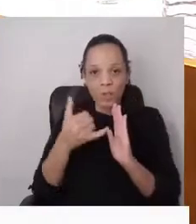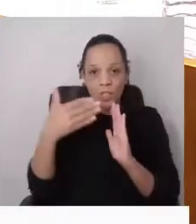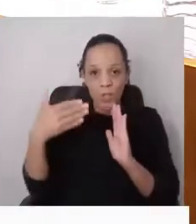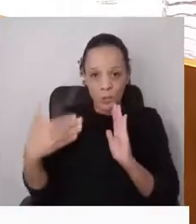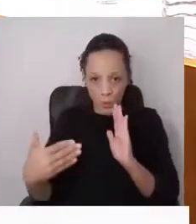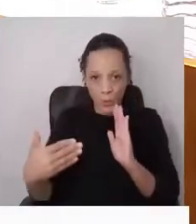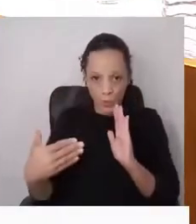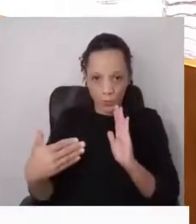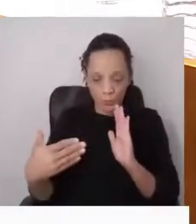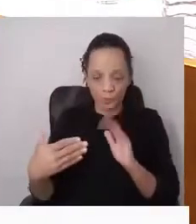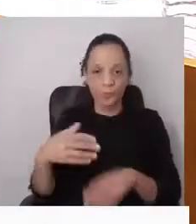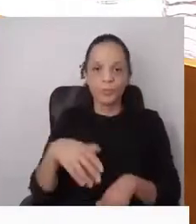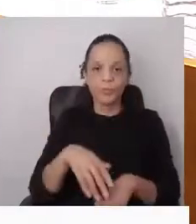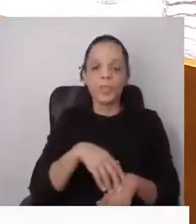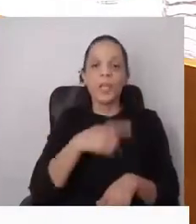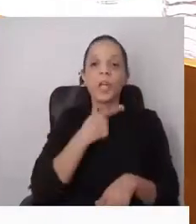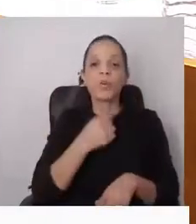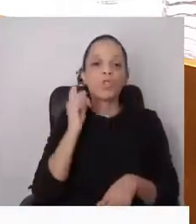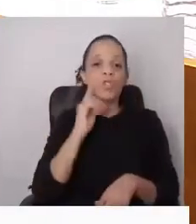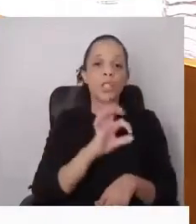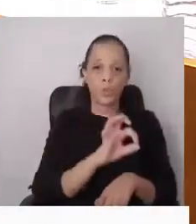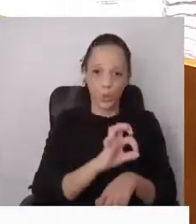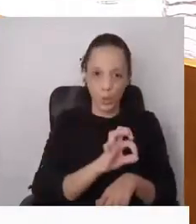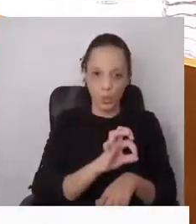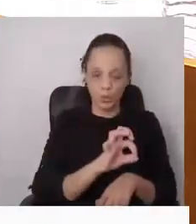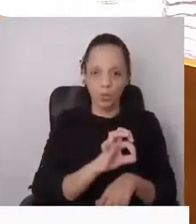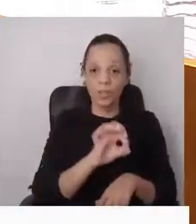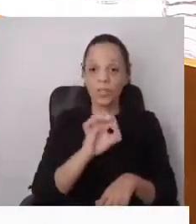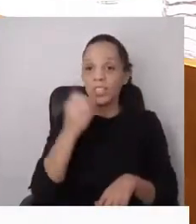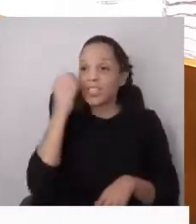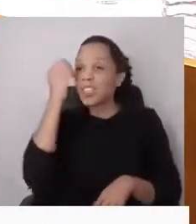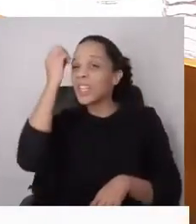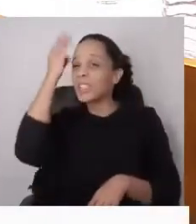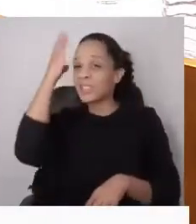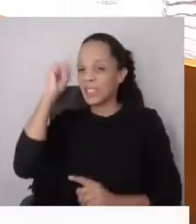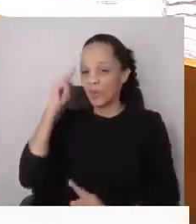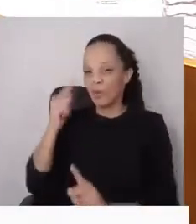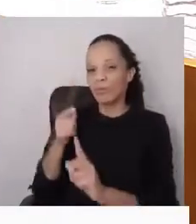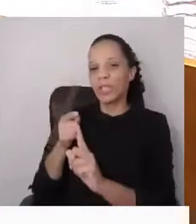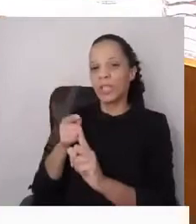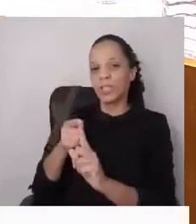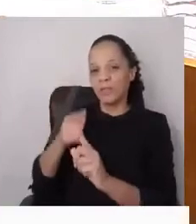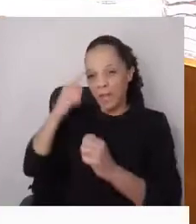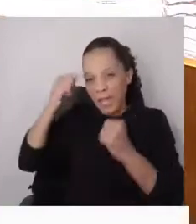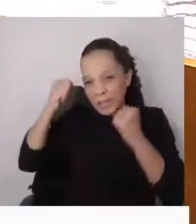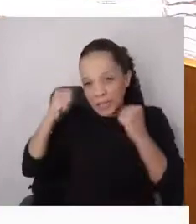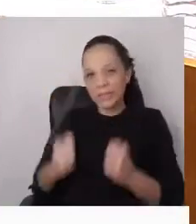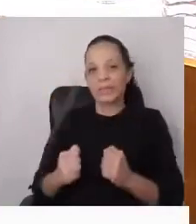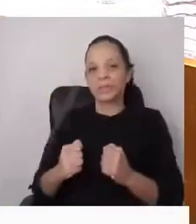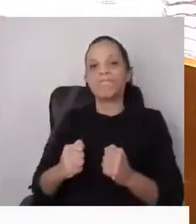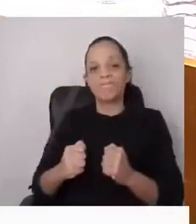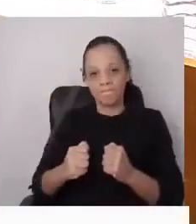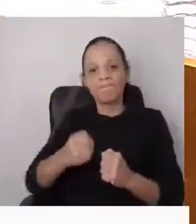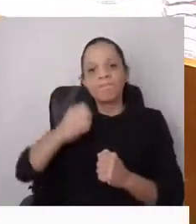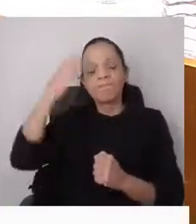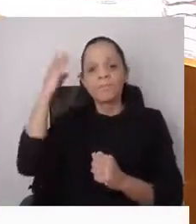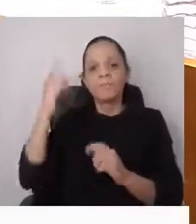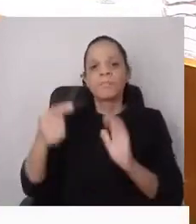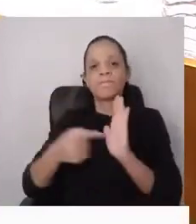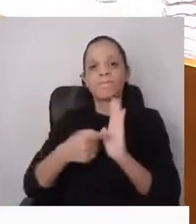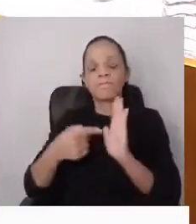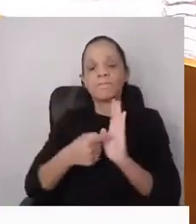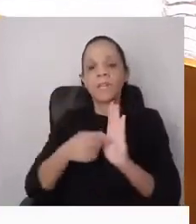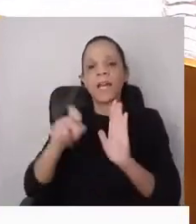de 18 de agosto, e esquecendo propositada e intencionalmente o disposto nos seus artigos